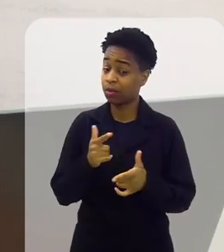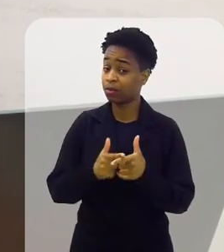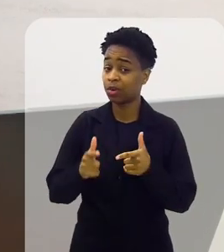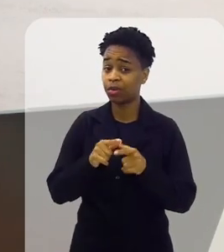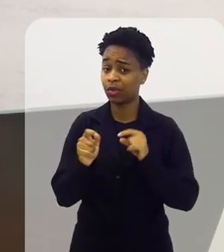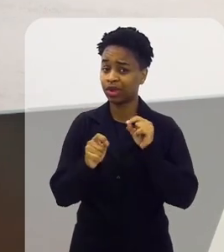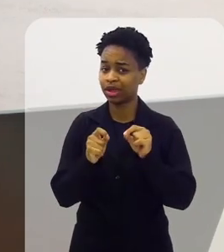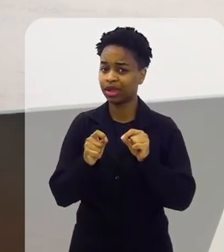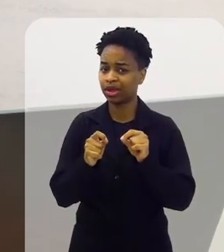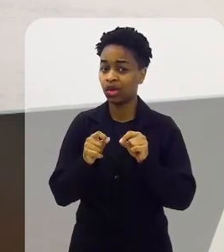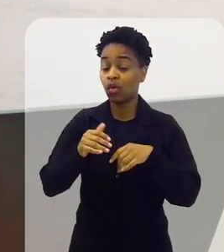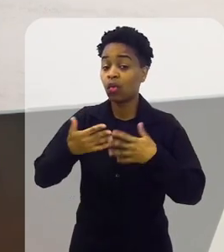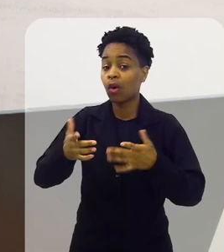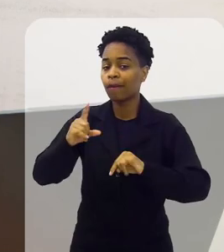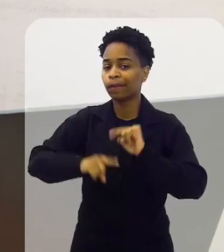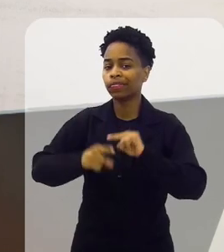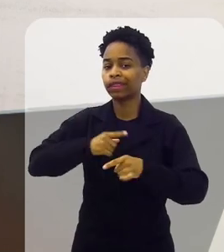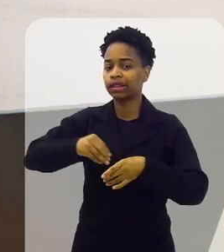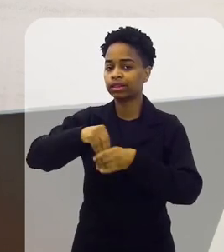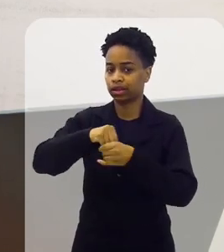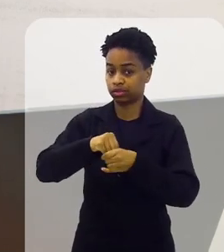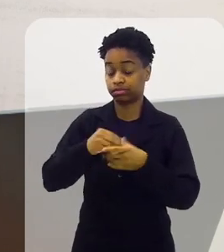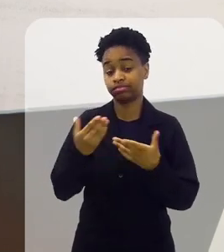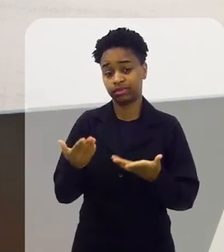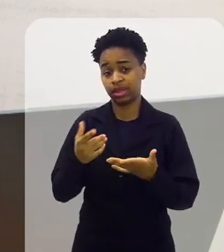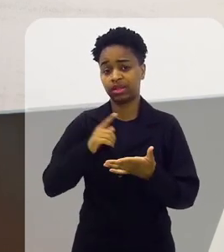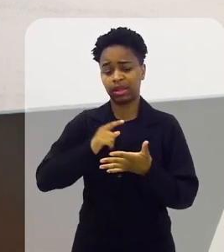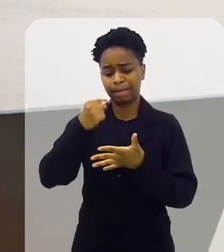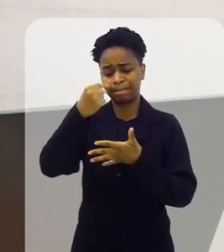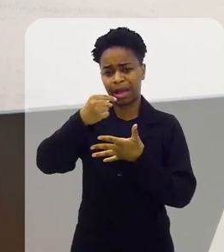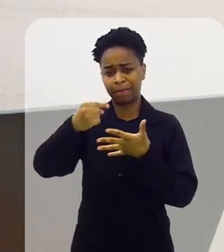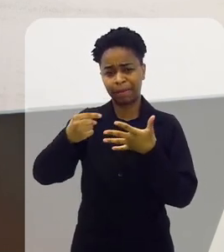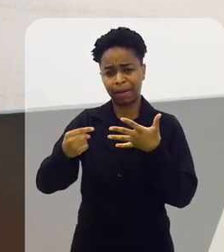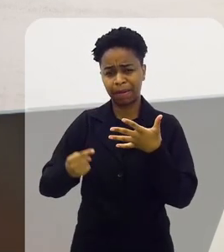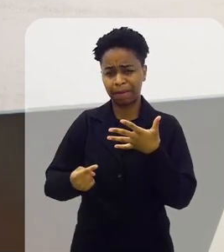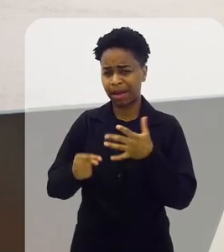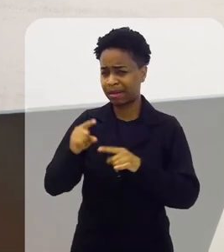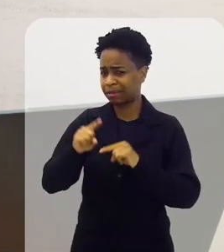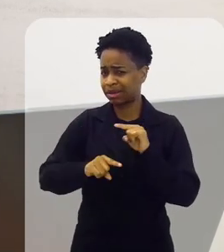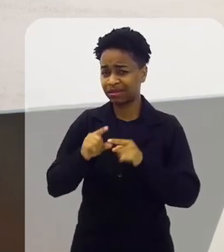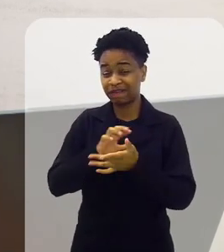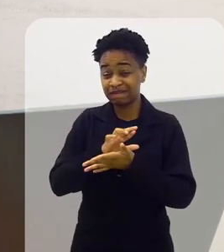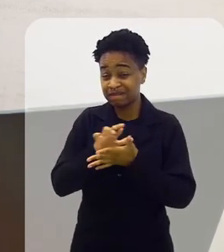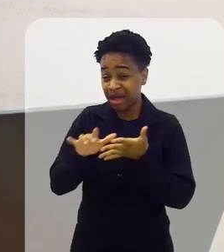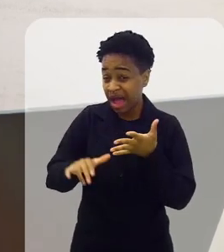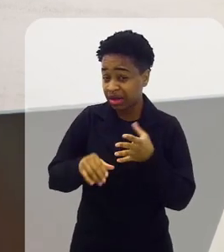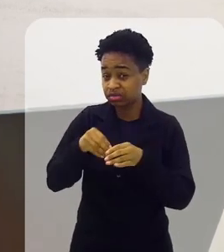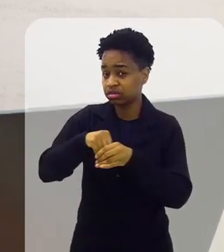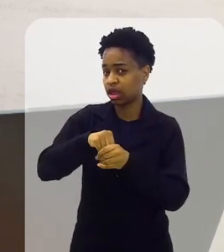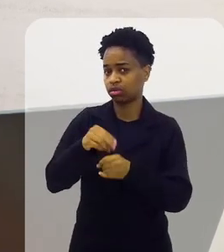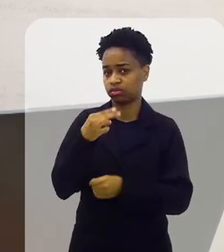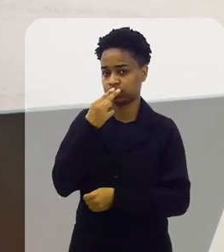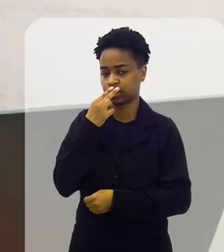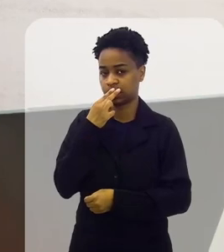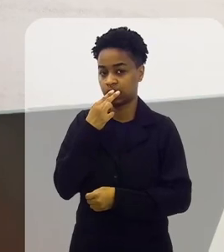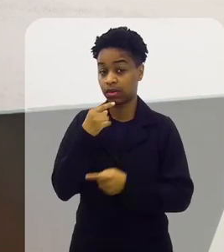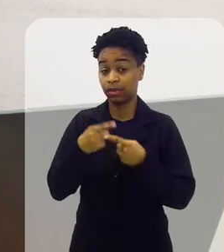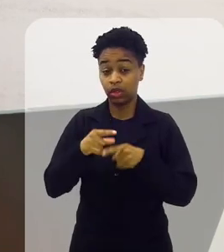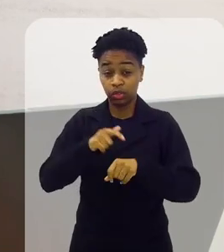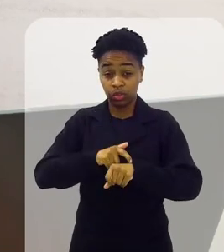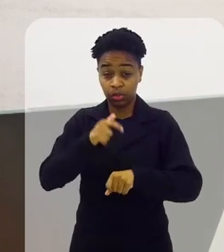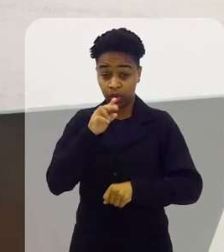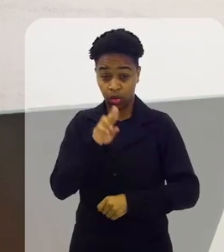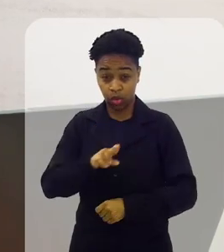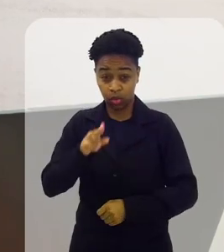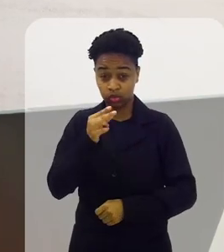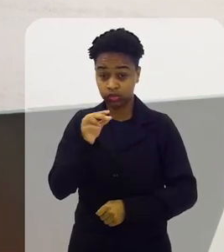tem de problema é o que está ali dentro, certo? Então, a gente tem uma série de substâncias ali dentro, que quando você